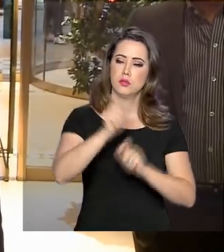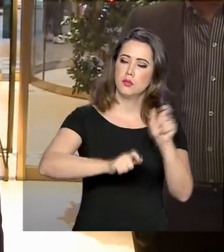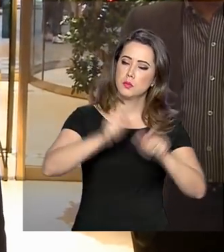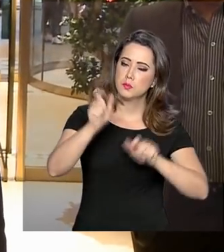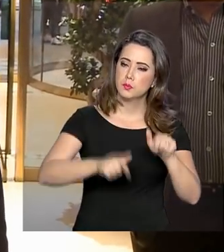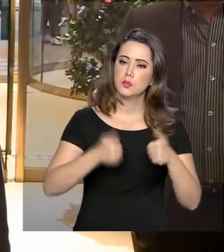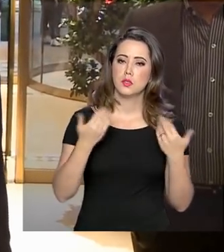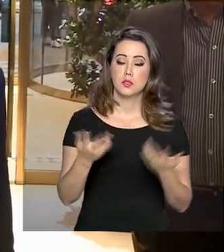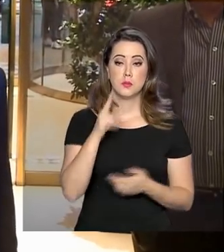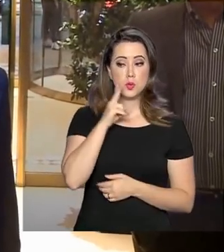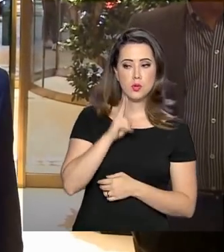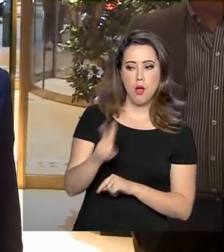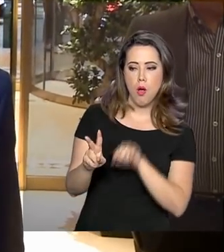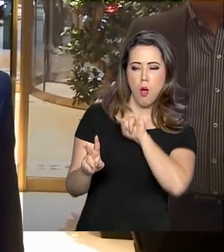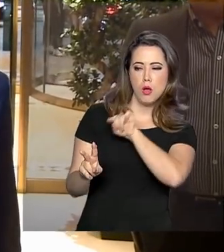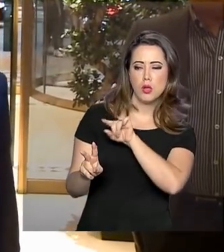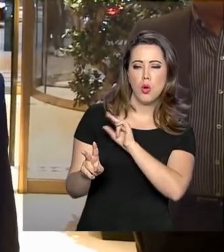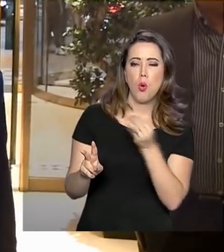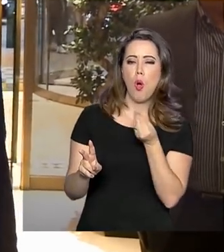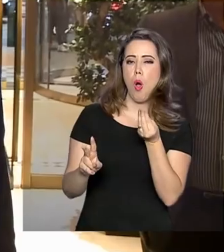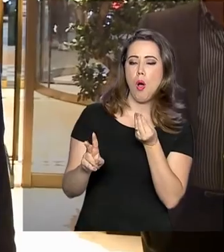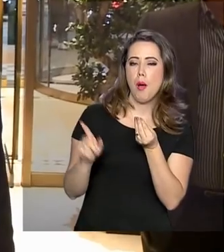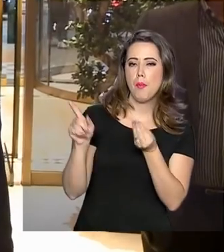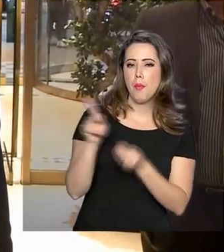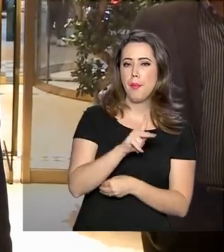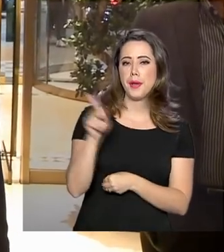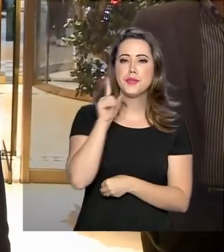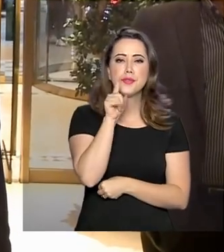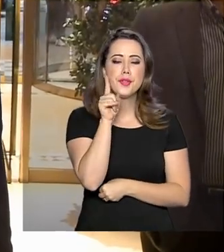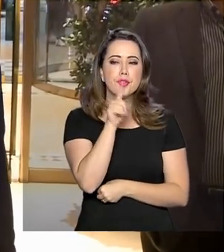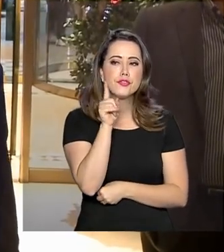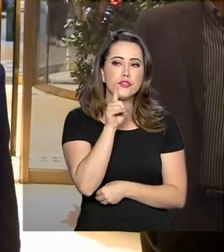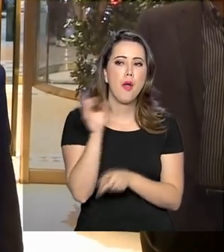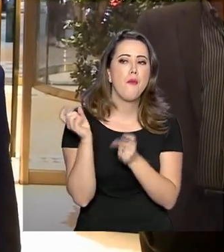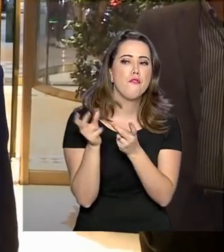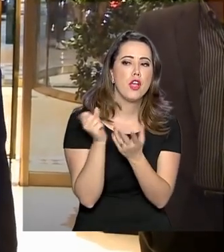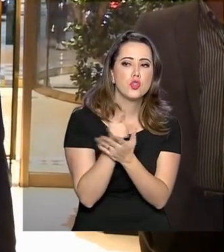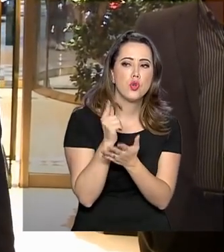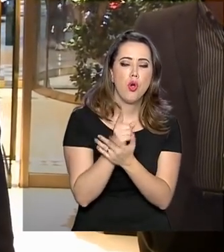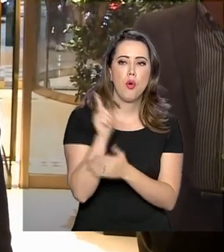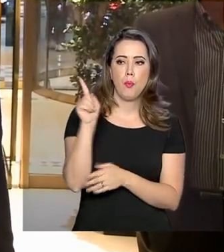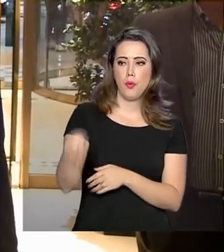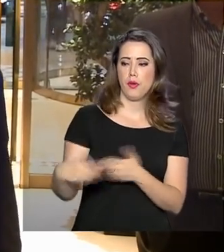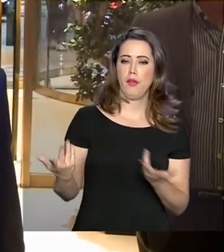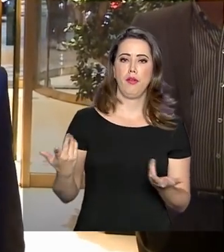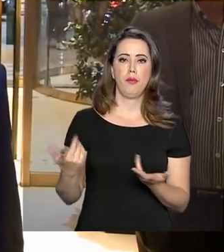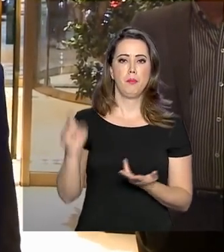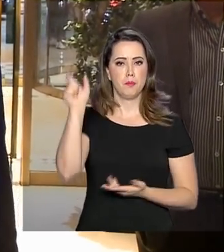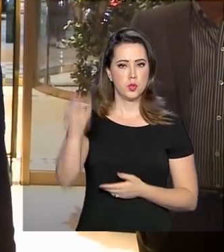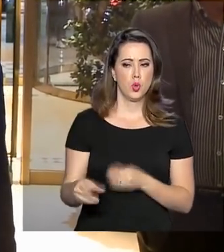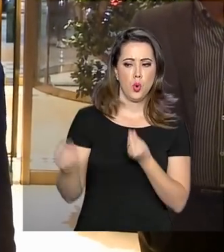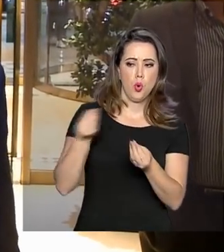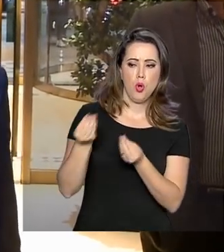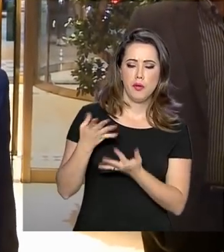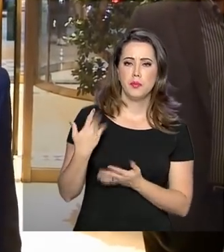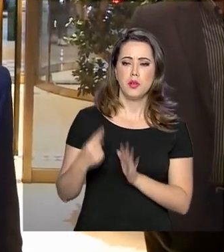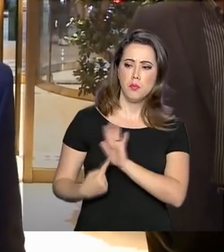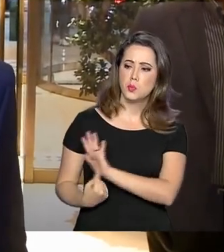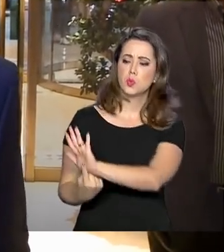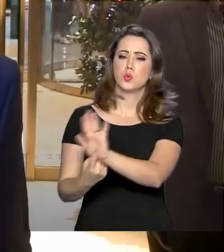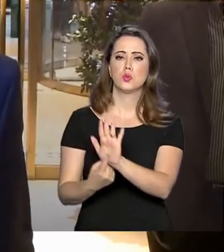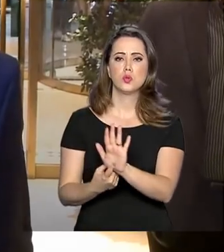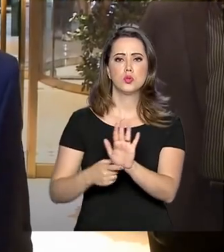olha a maneira como o presidente Trump negocia, ele negocia do jeito que ele é, ele é negociante. Então ele jogou